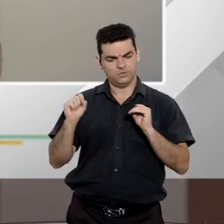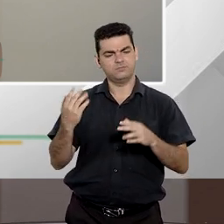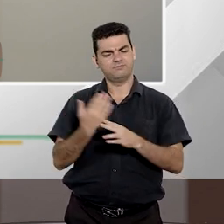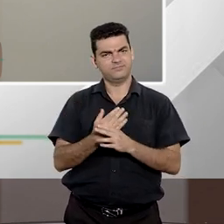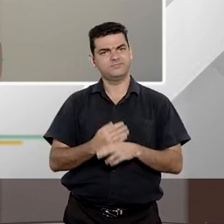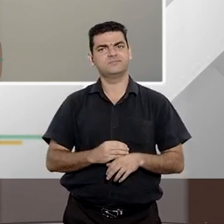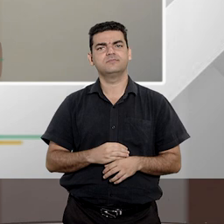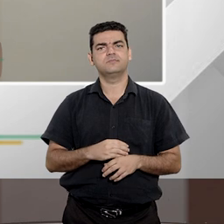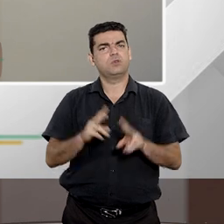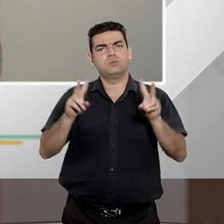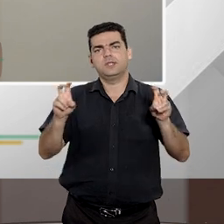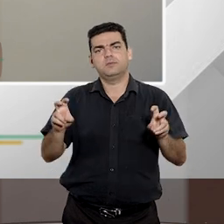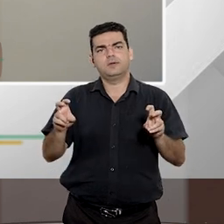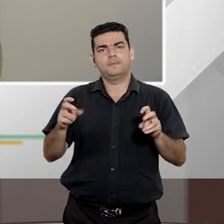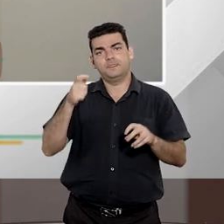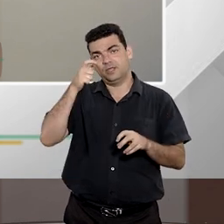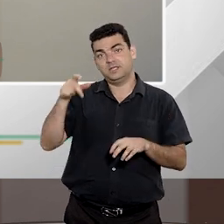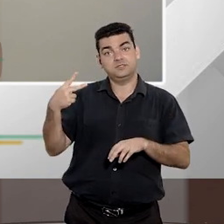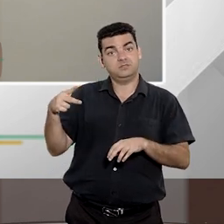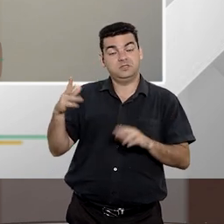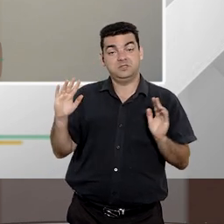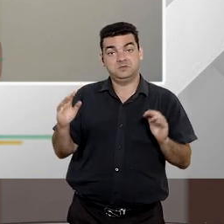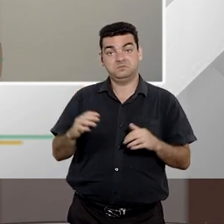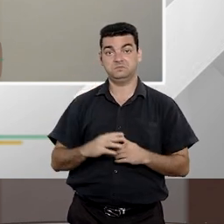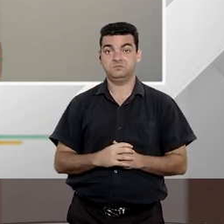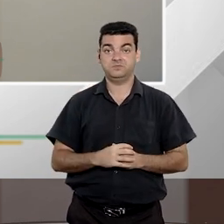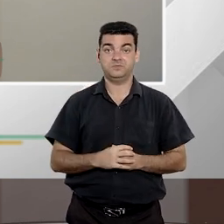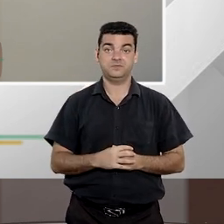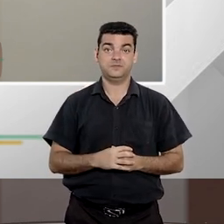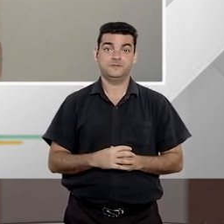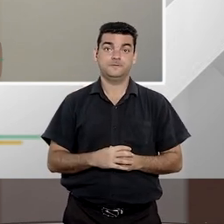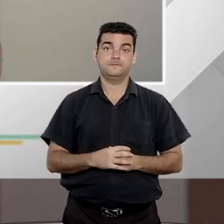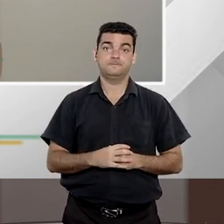para tratar dos interesses da sua própria categoria.